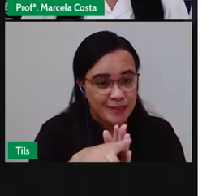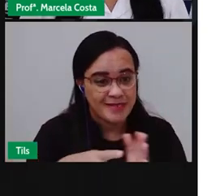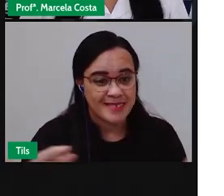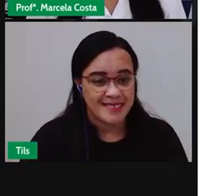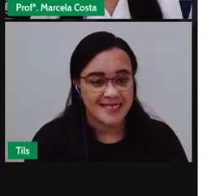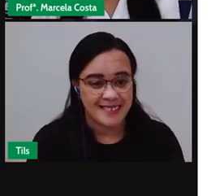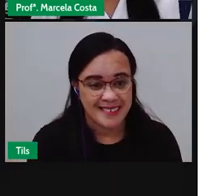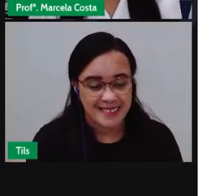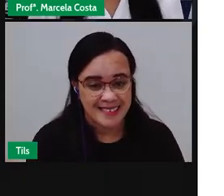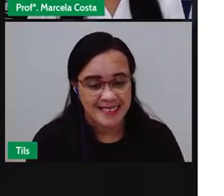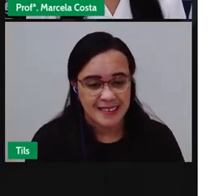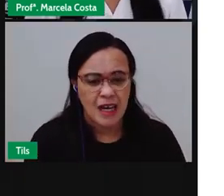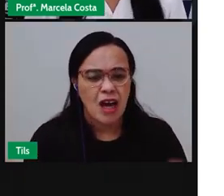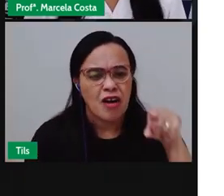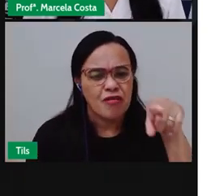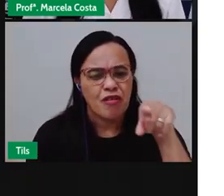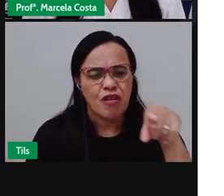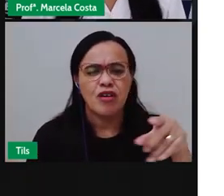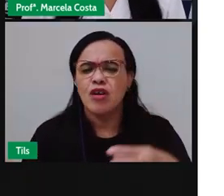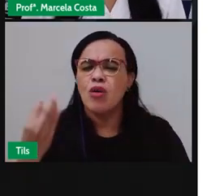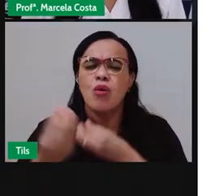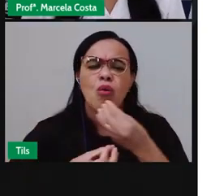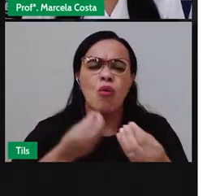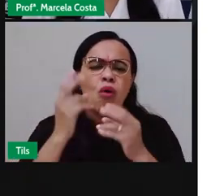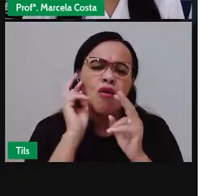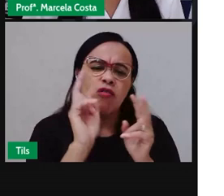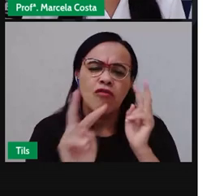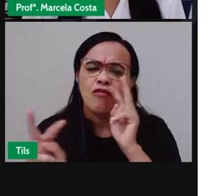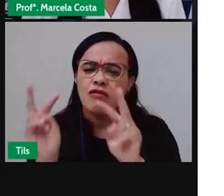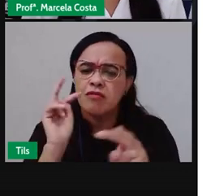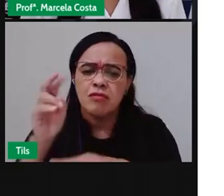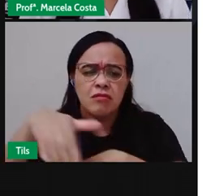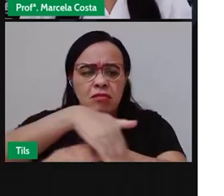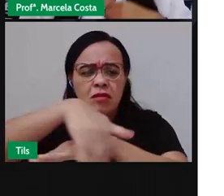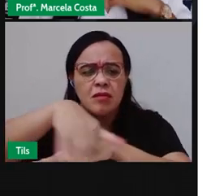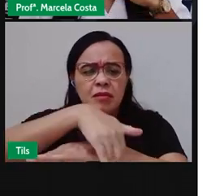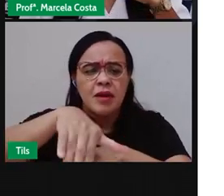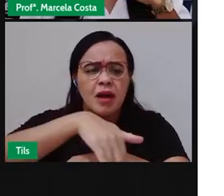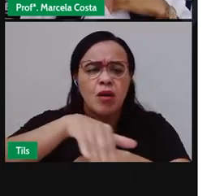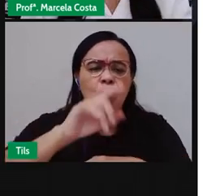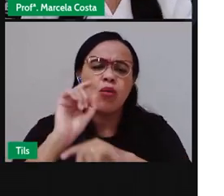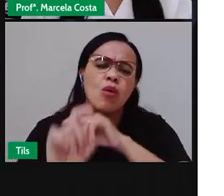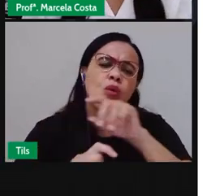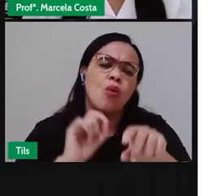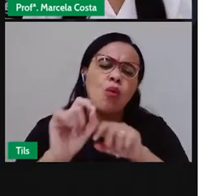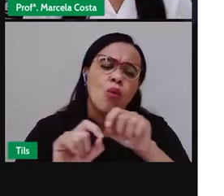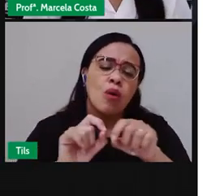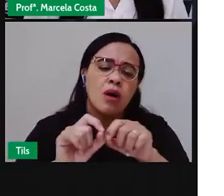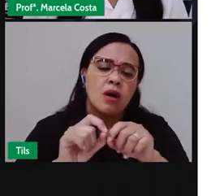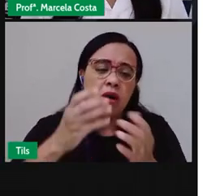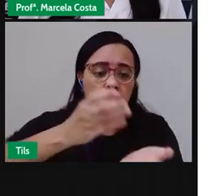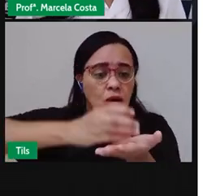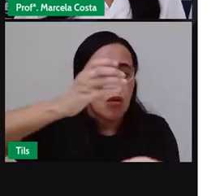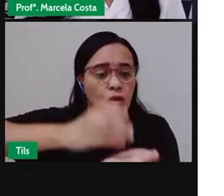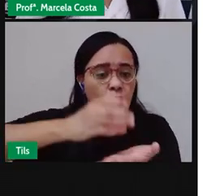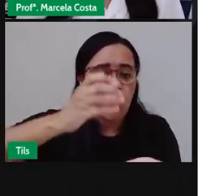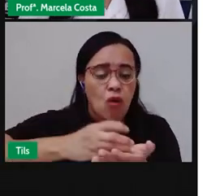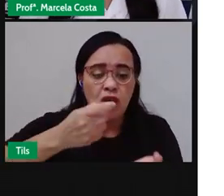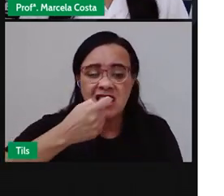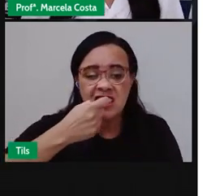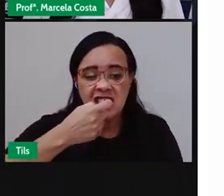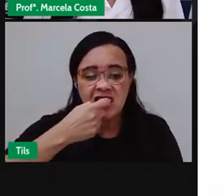vocês costumam observar aí na rua copos descartáveis,